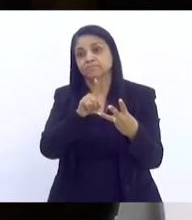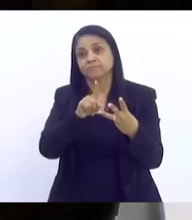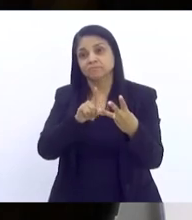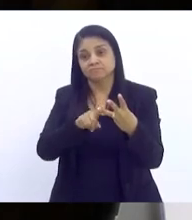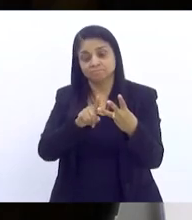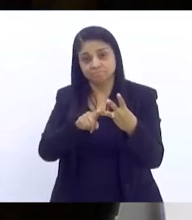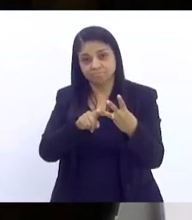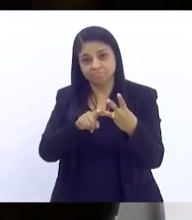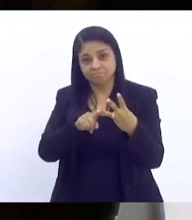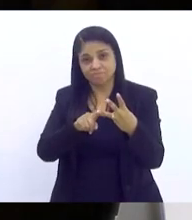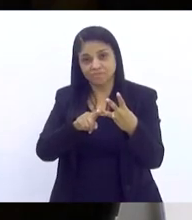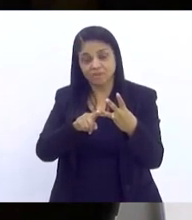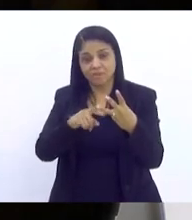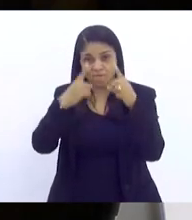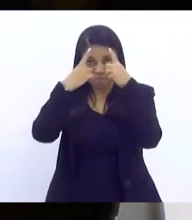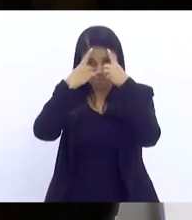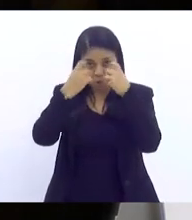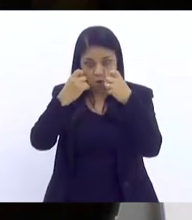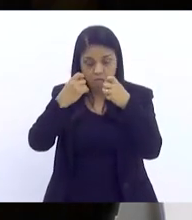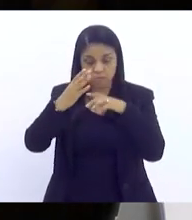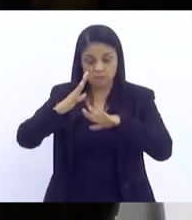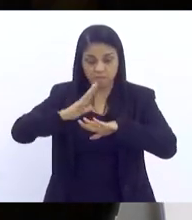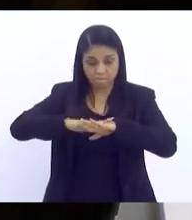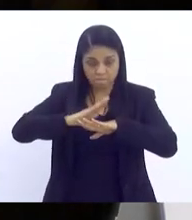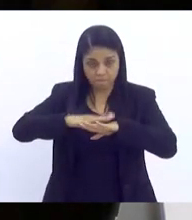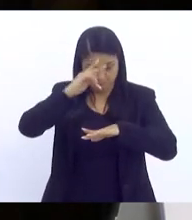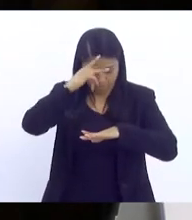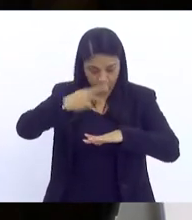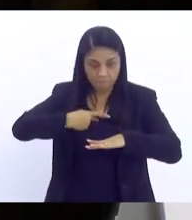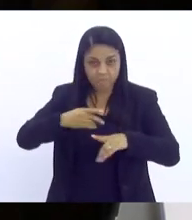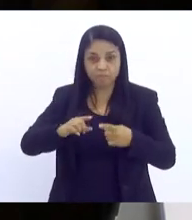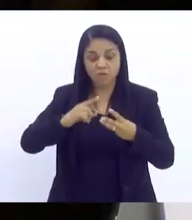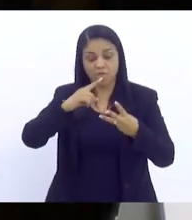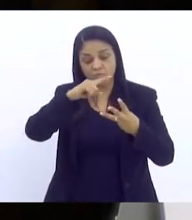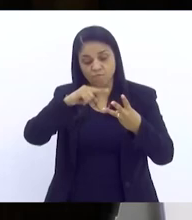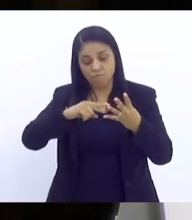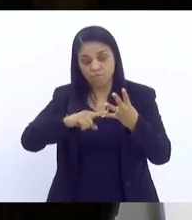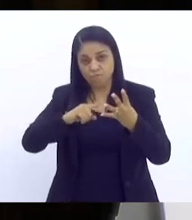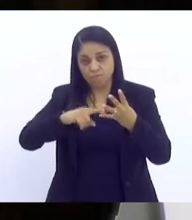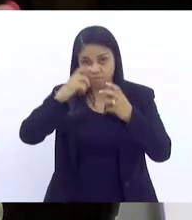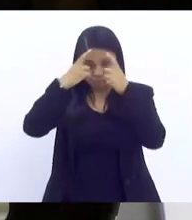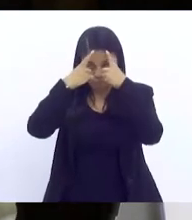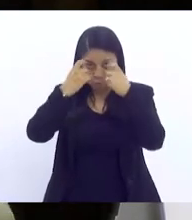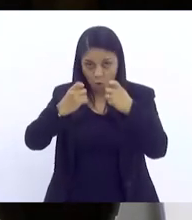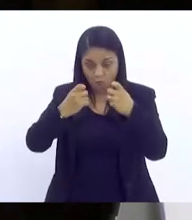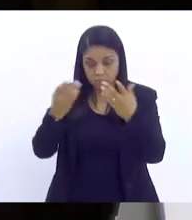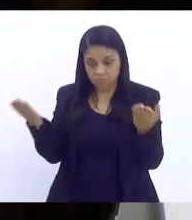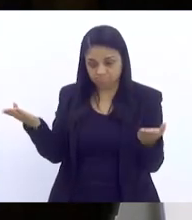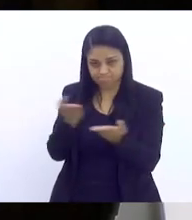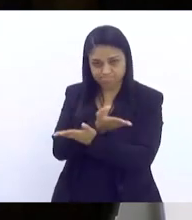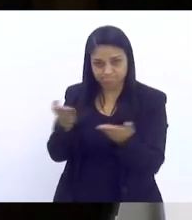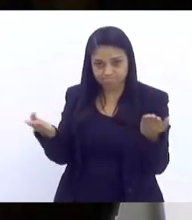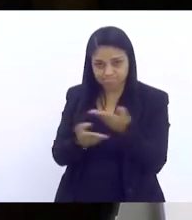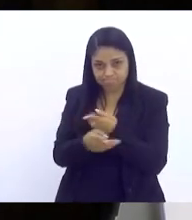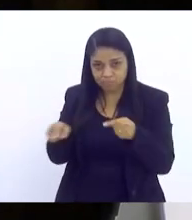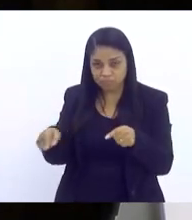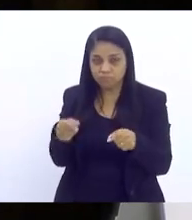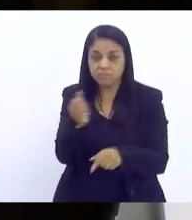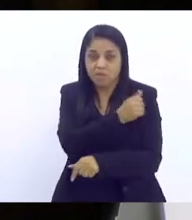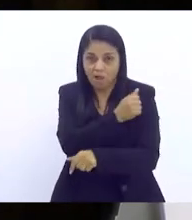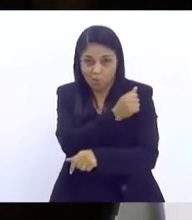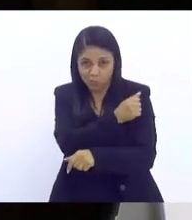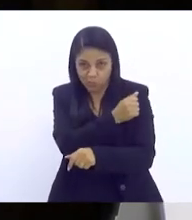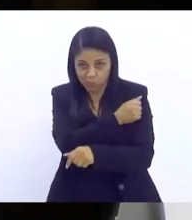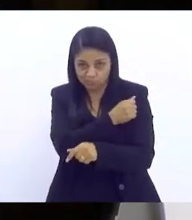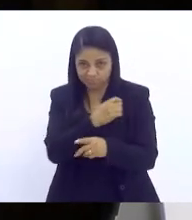violência autoprovocada, violência entre pares. Então, assim, são indicativos